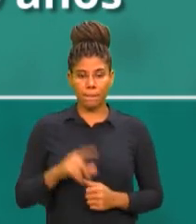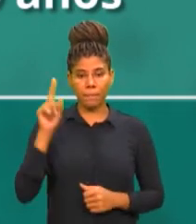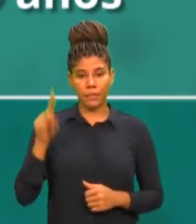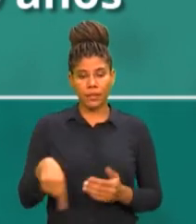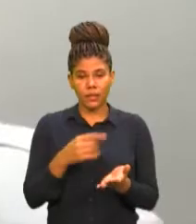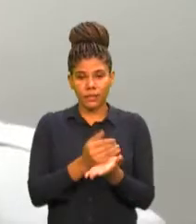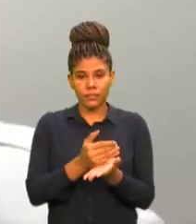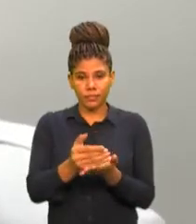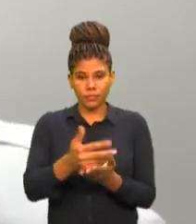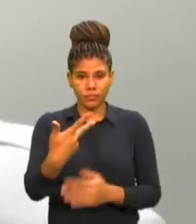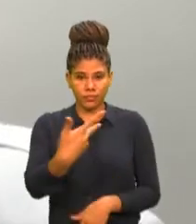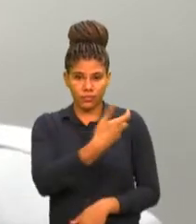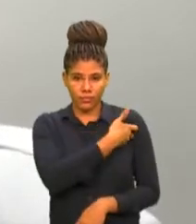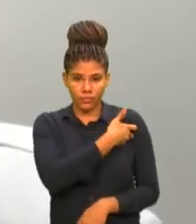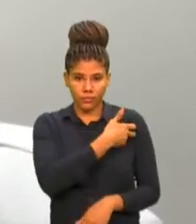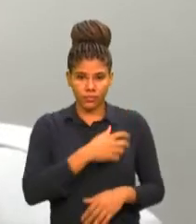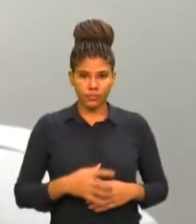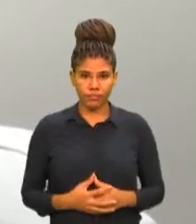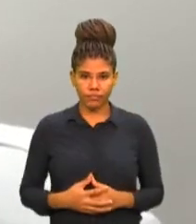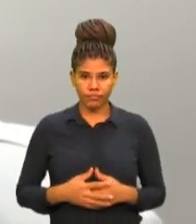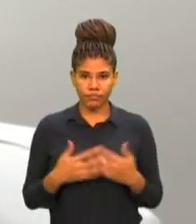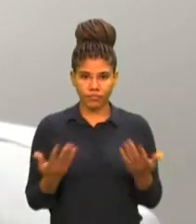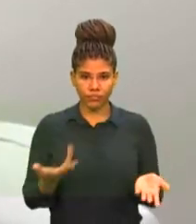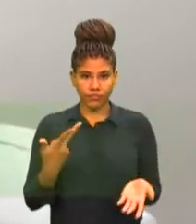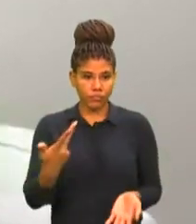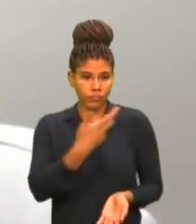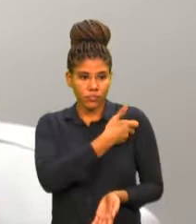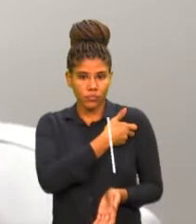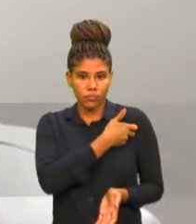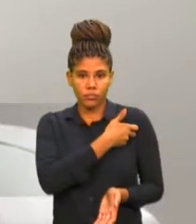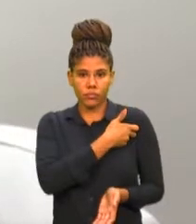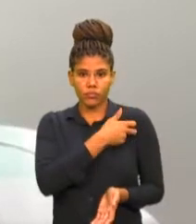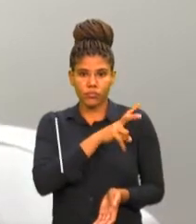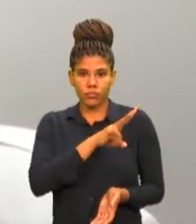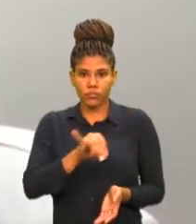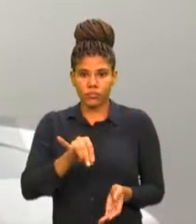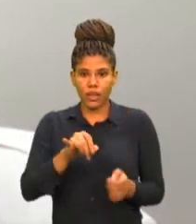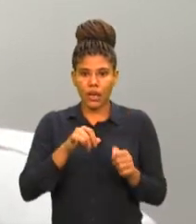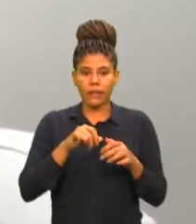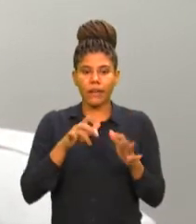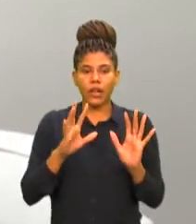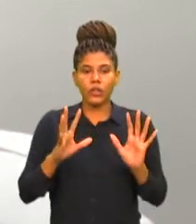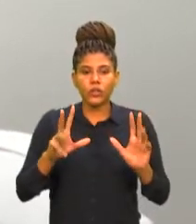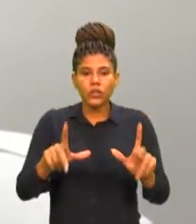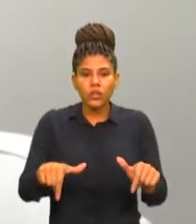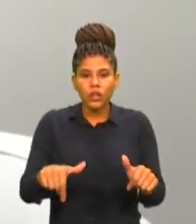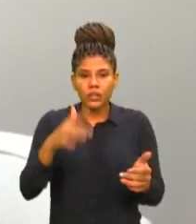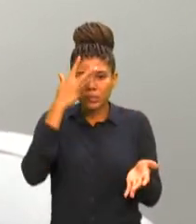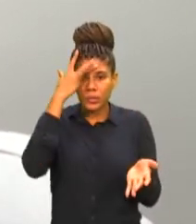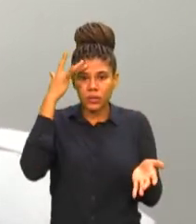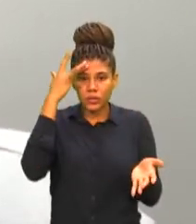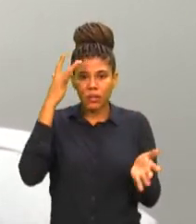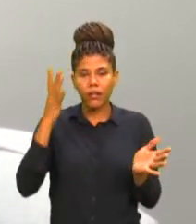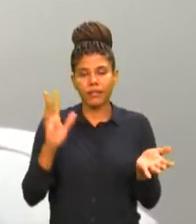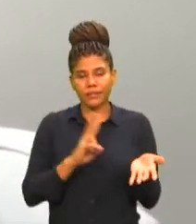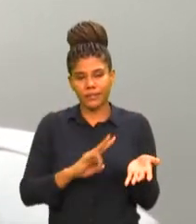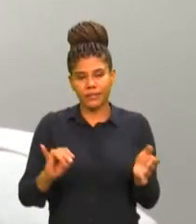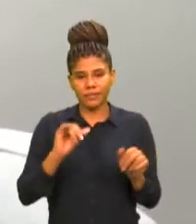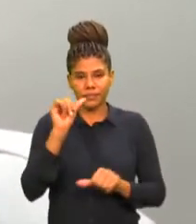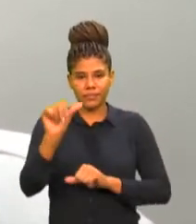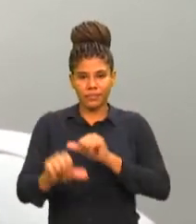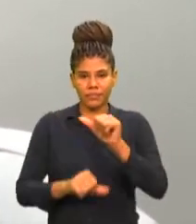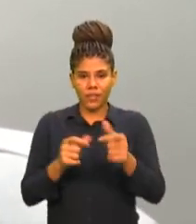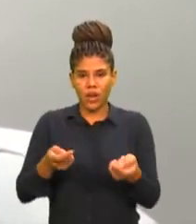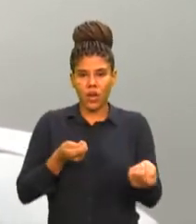vacinação. À medida que a vacinação descer, para todo mundo, isso vai mudar para todo mundo. Então, todos com